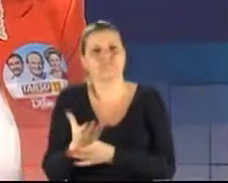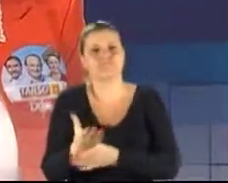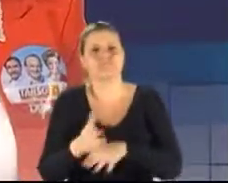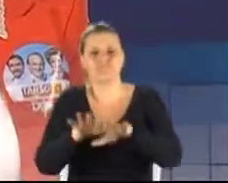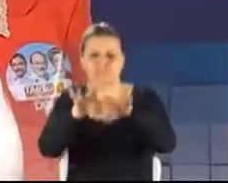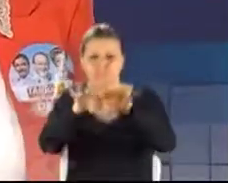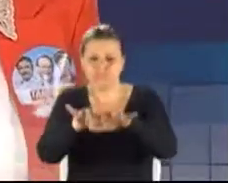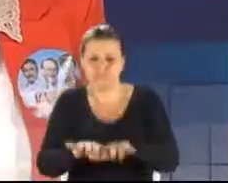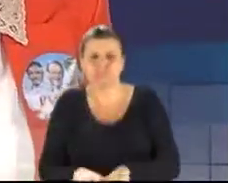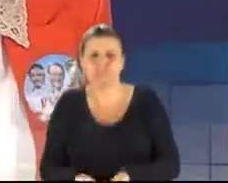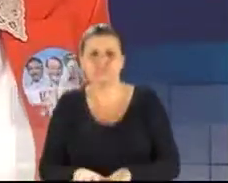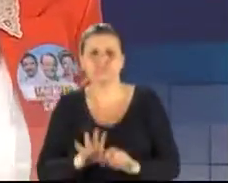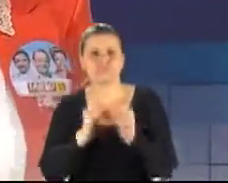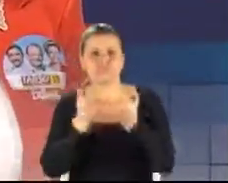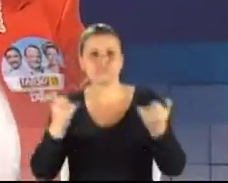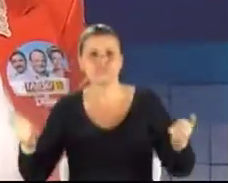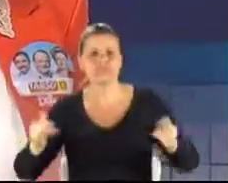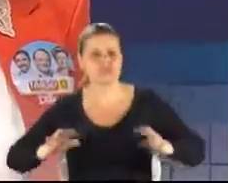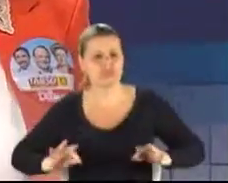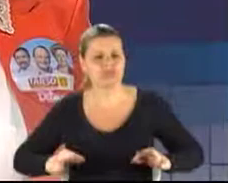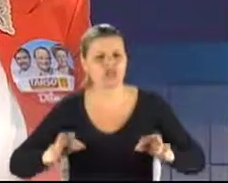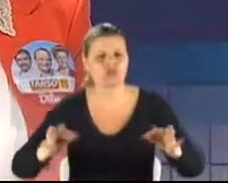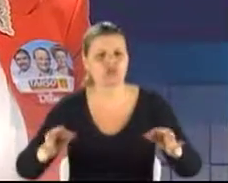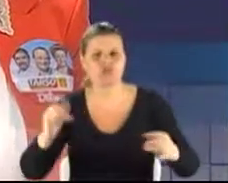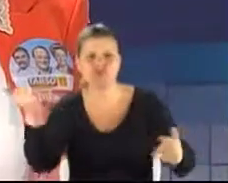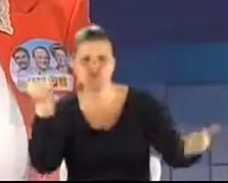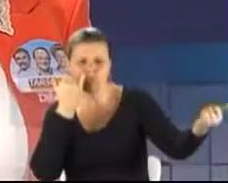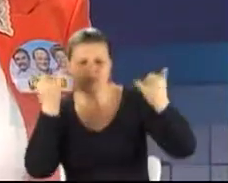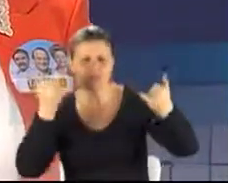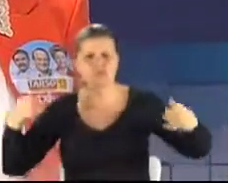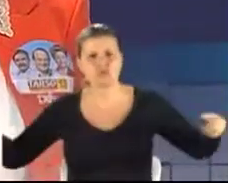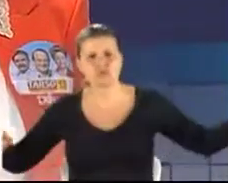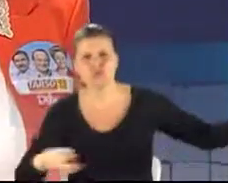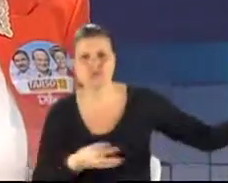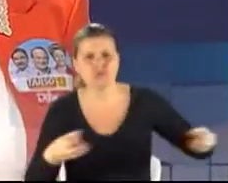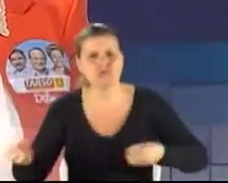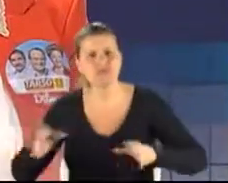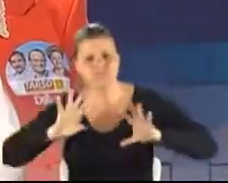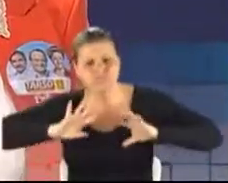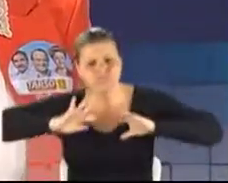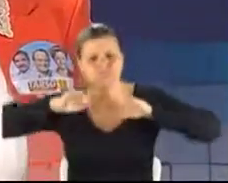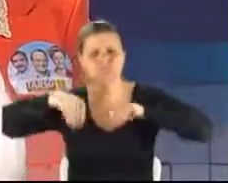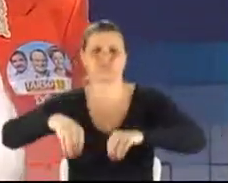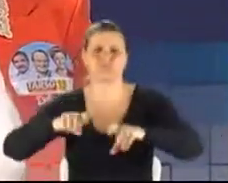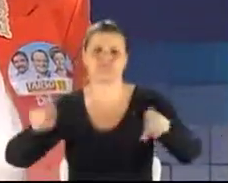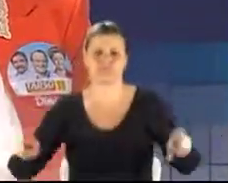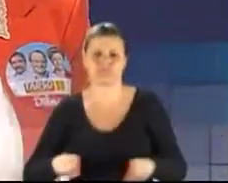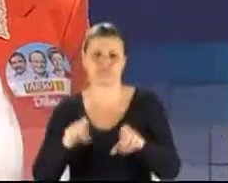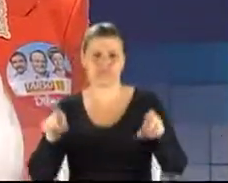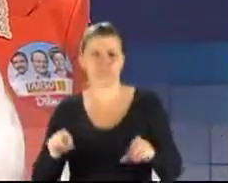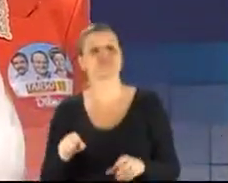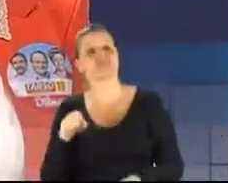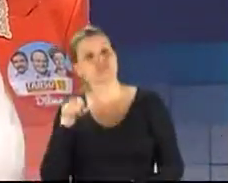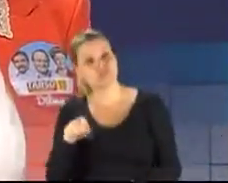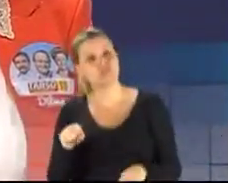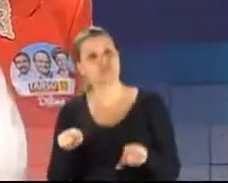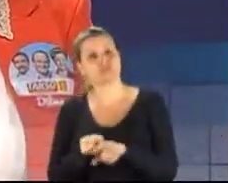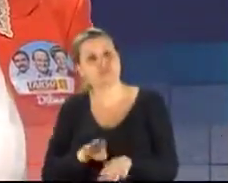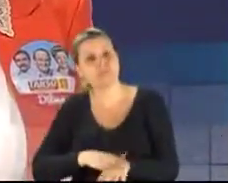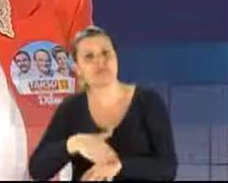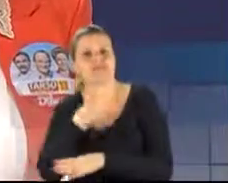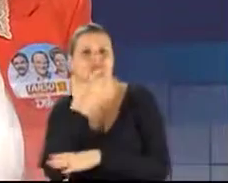tecnologia, informação, inovação, chegando à questão da saúde e, portanto, isso também facilitando.